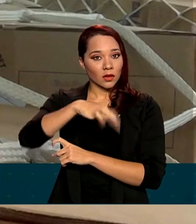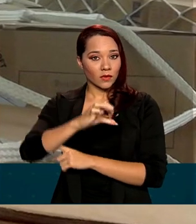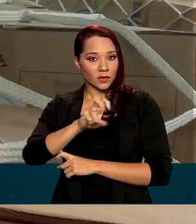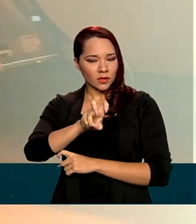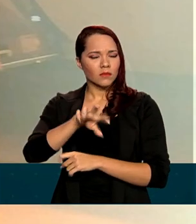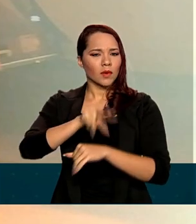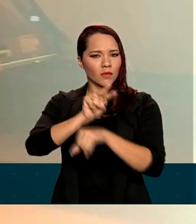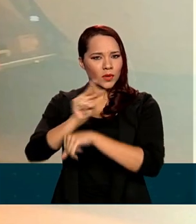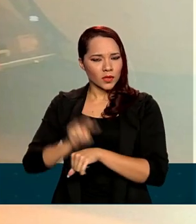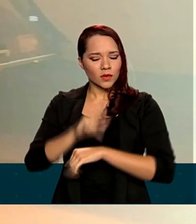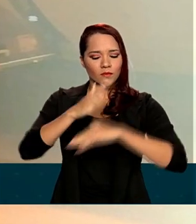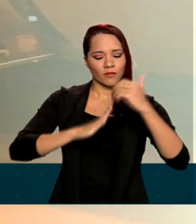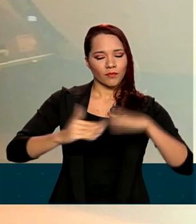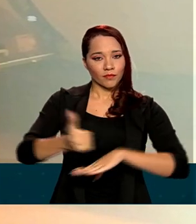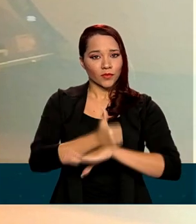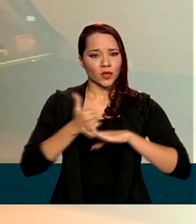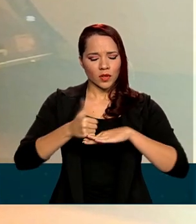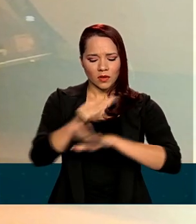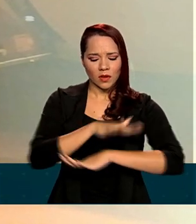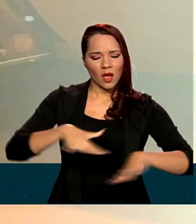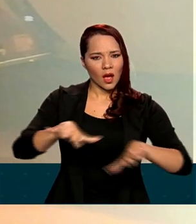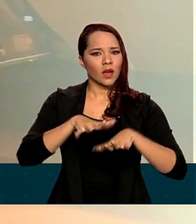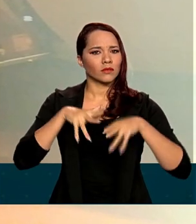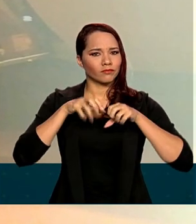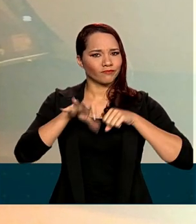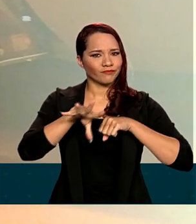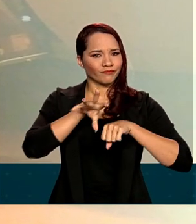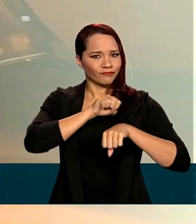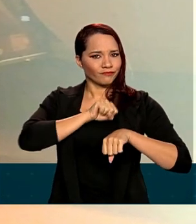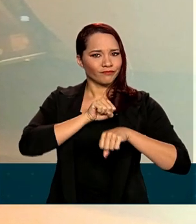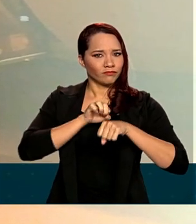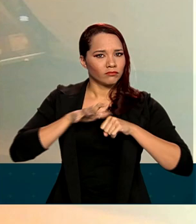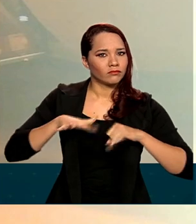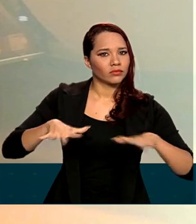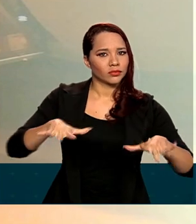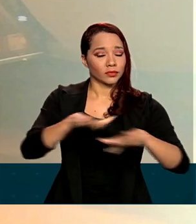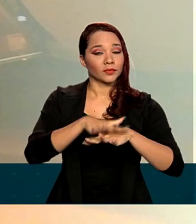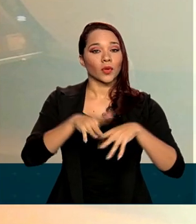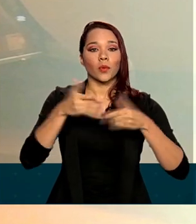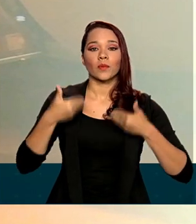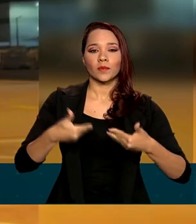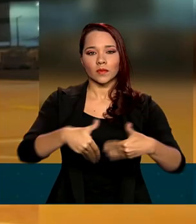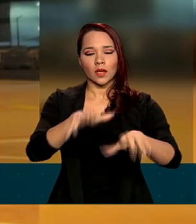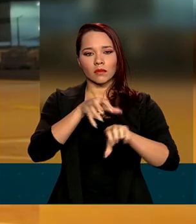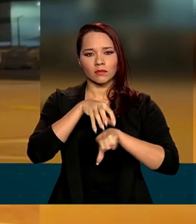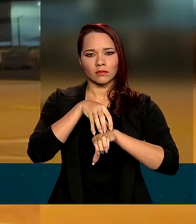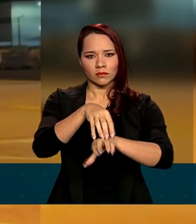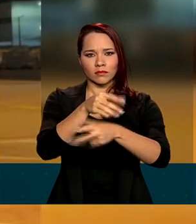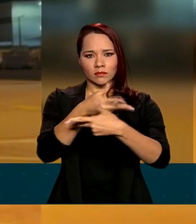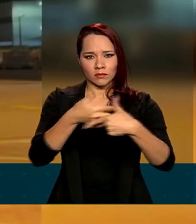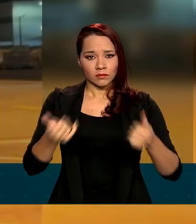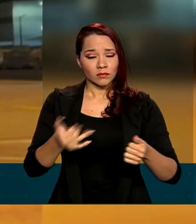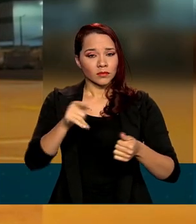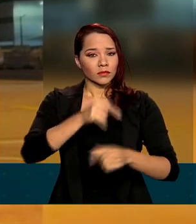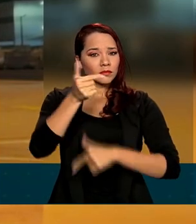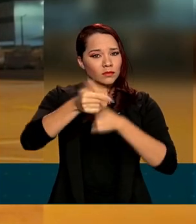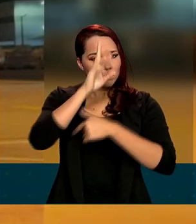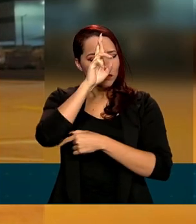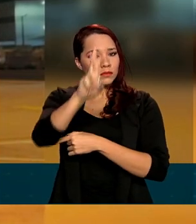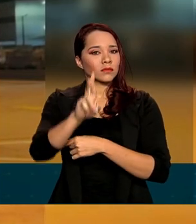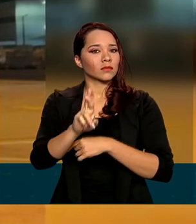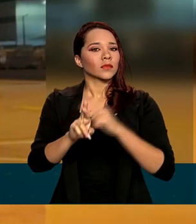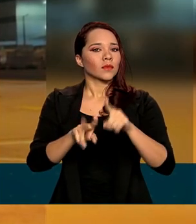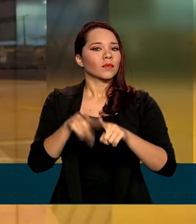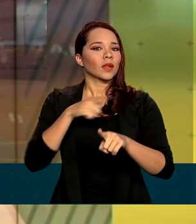profissionais expostos a ambientes contaminados. O Ministério da Infraestrutura é responsável pela operação especial para